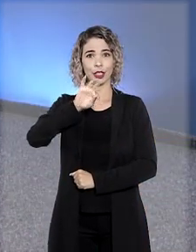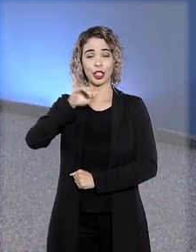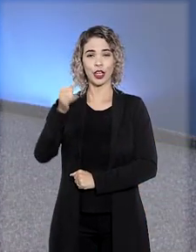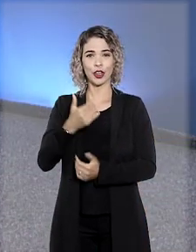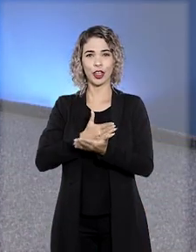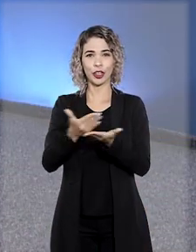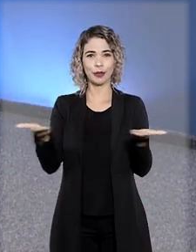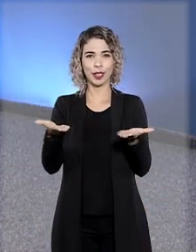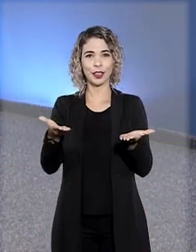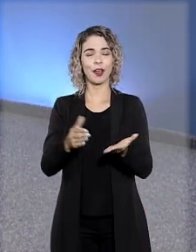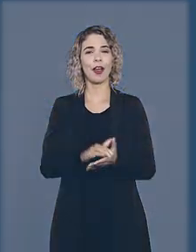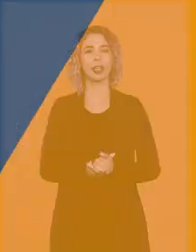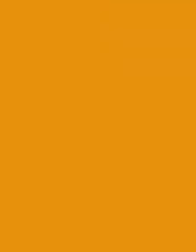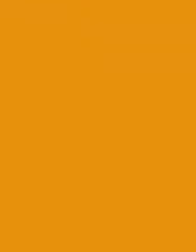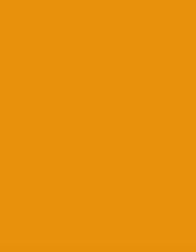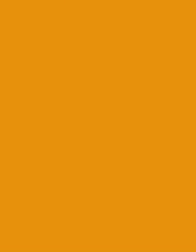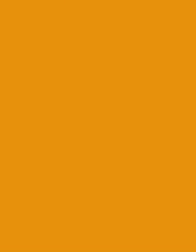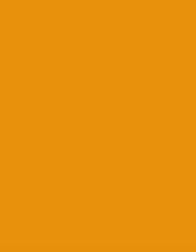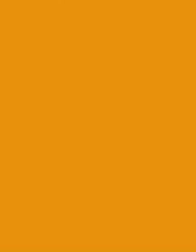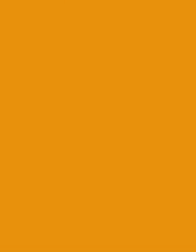Notícias começa agora.